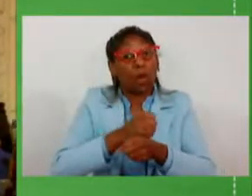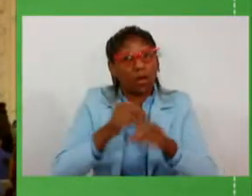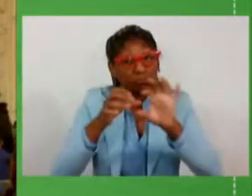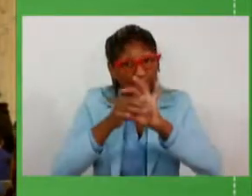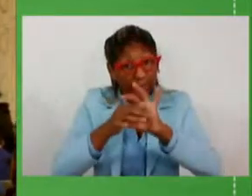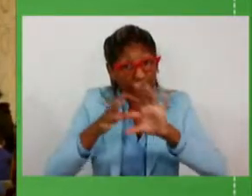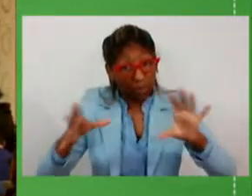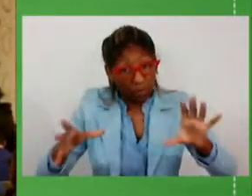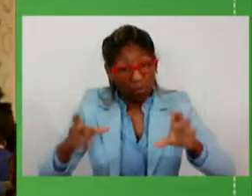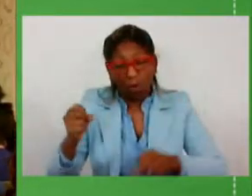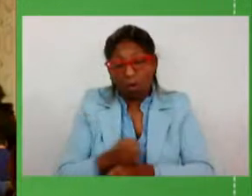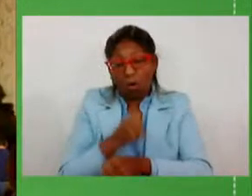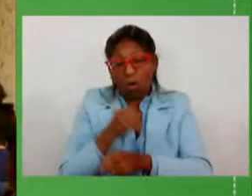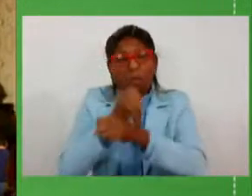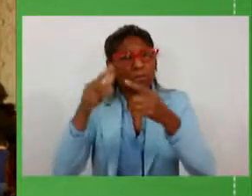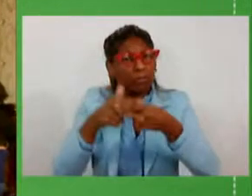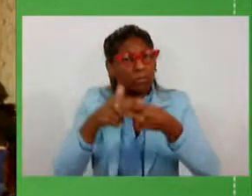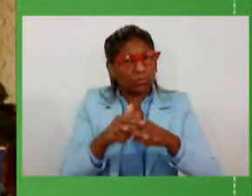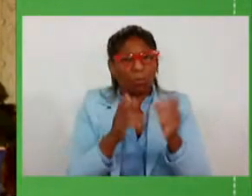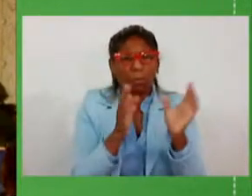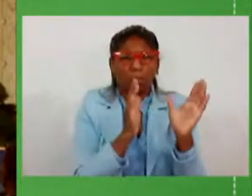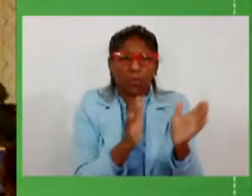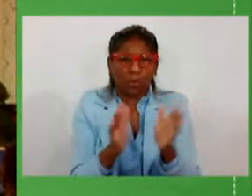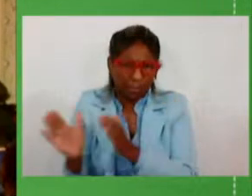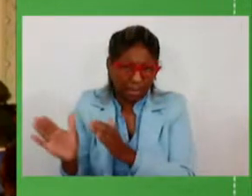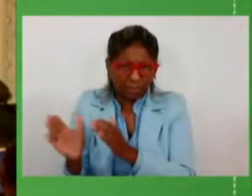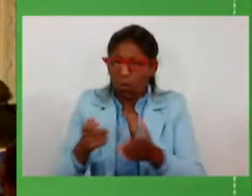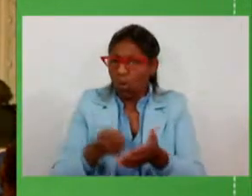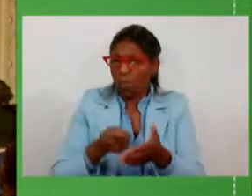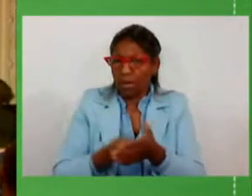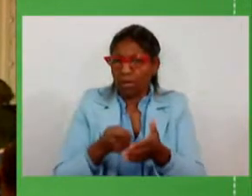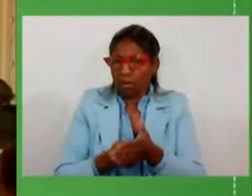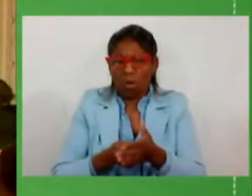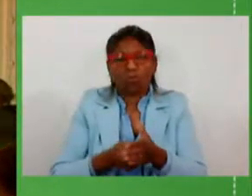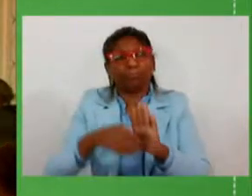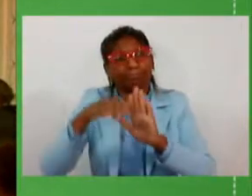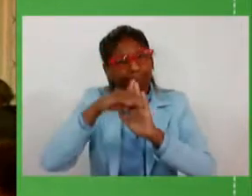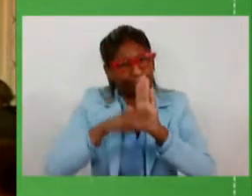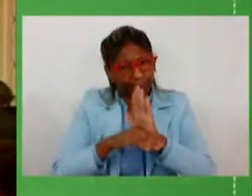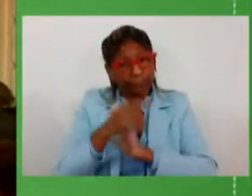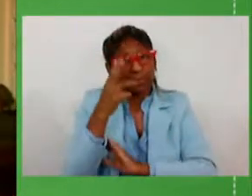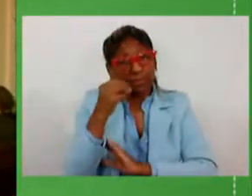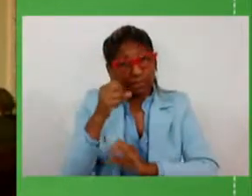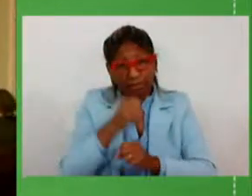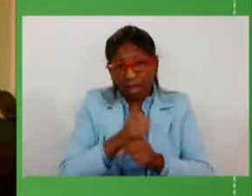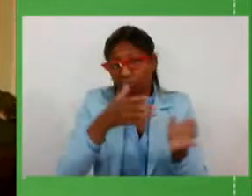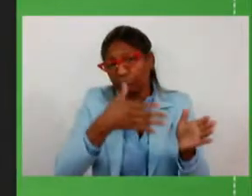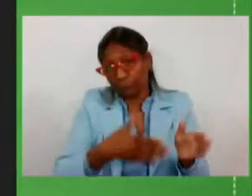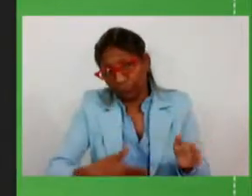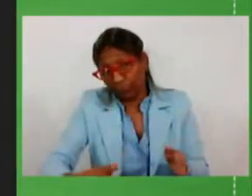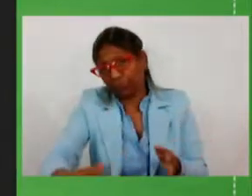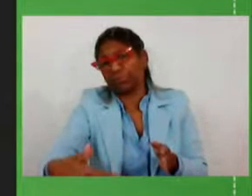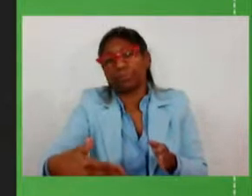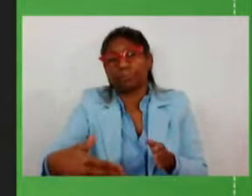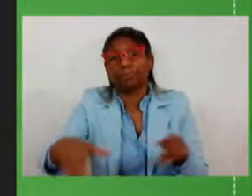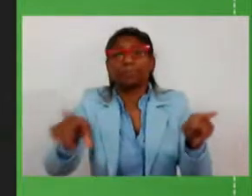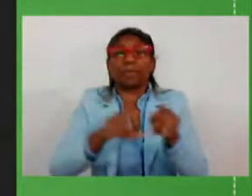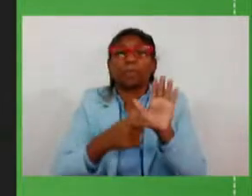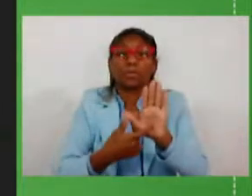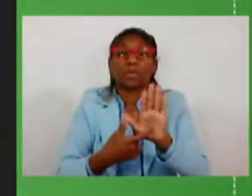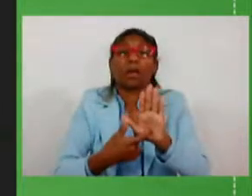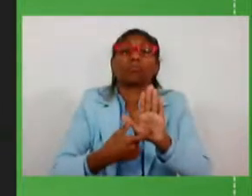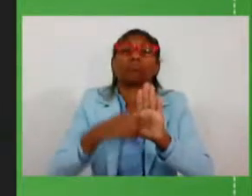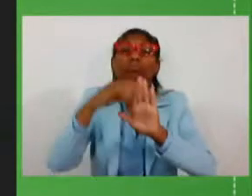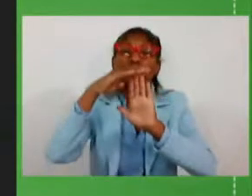obras de manutenção programadas são obrigatórias e devem ocorrer ao longo dos 30 anos, e aqui apenas para dividir com vocês o cronograma